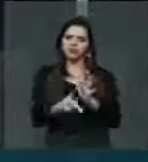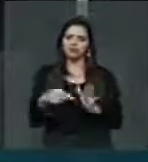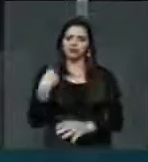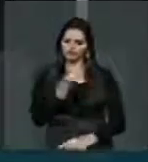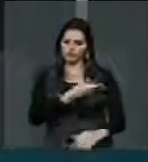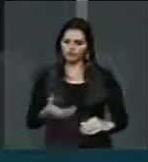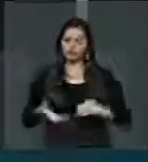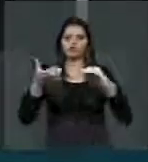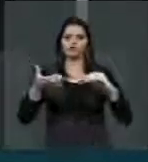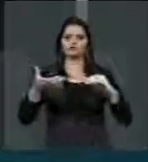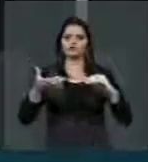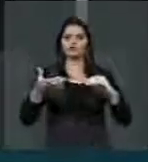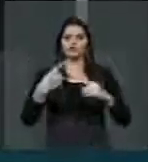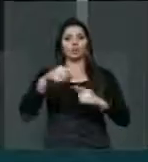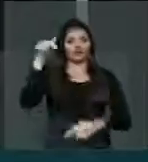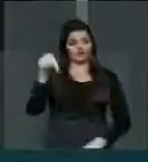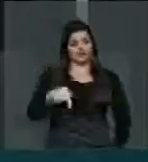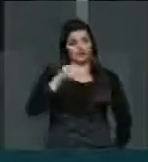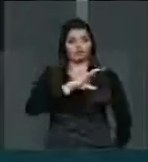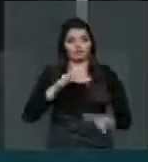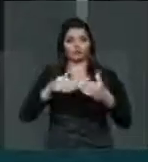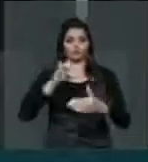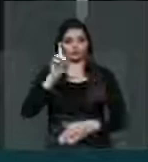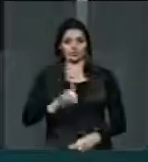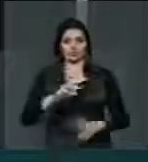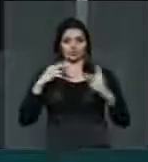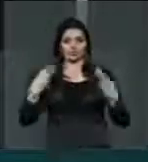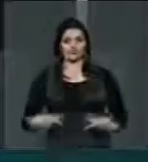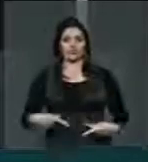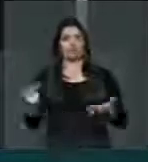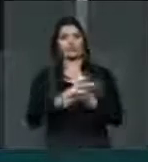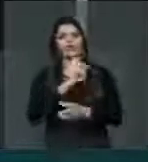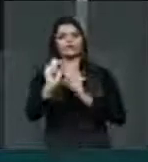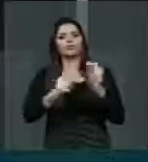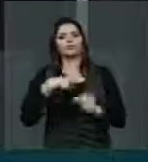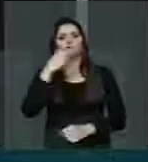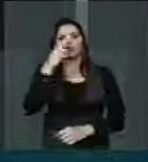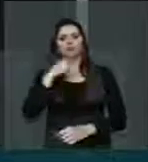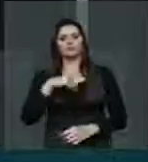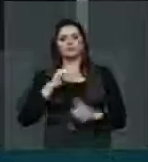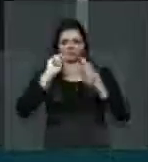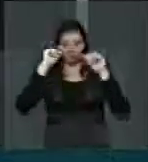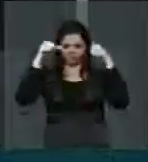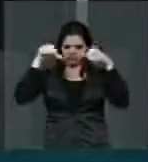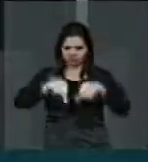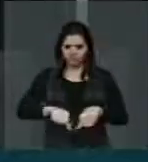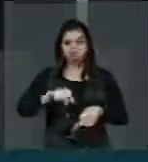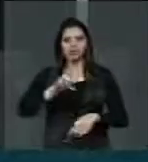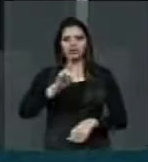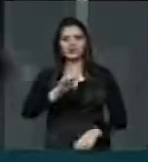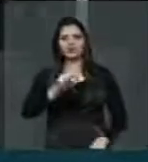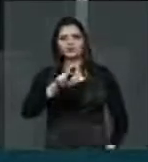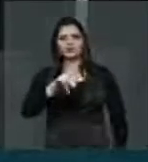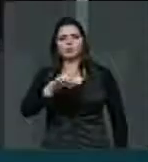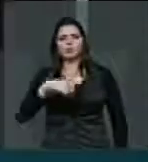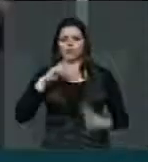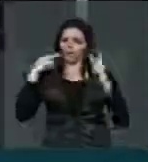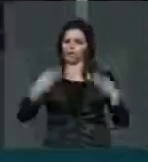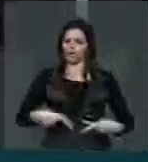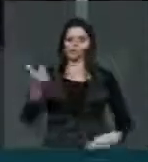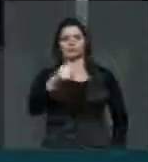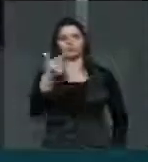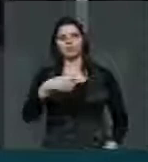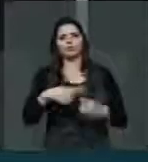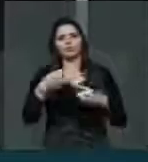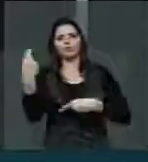parlamento. Aqui na Comissão de Direitos Humanos tem um desumano na presidência, que ao invés de